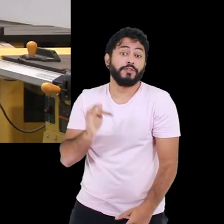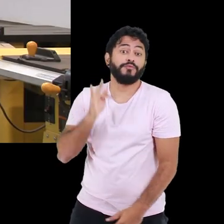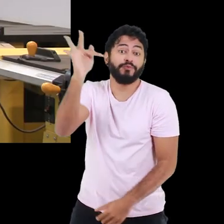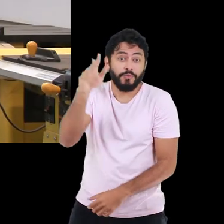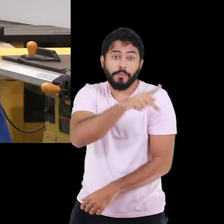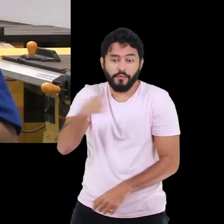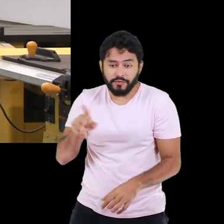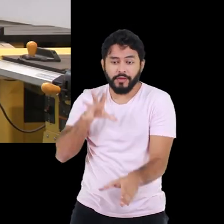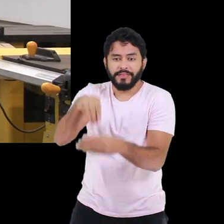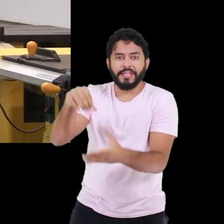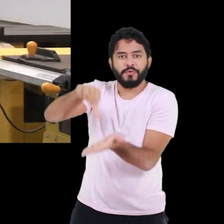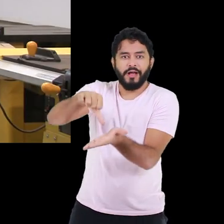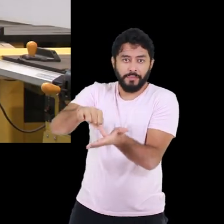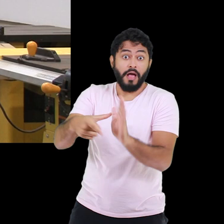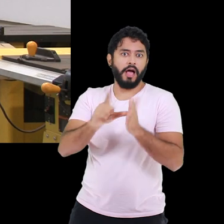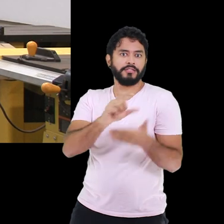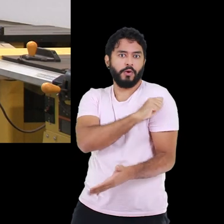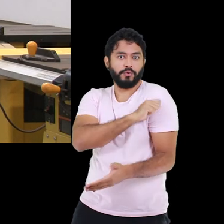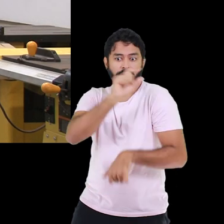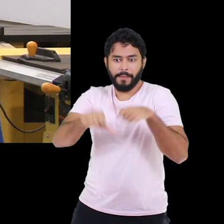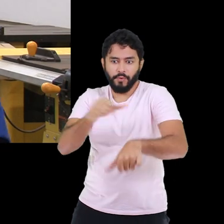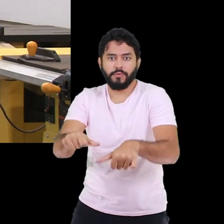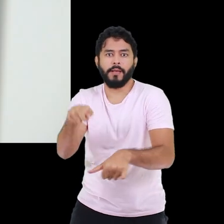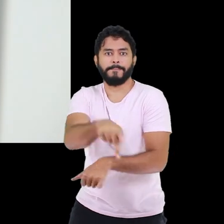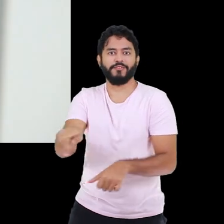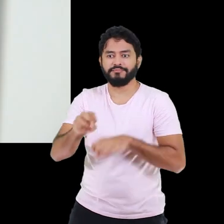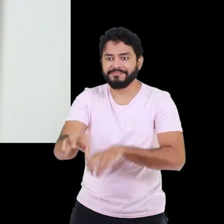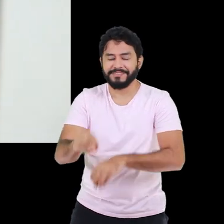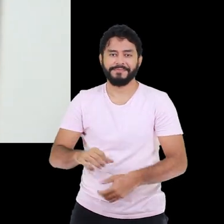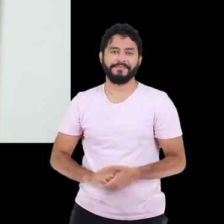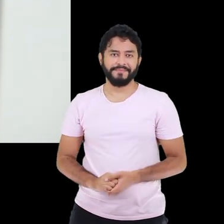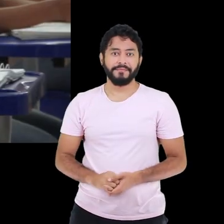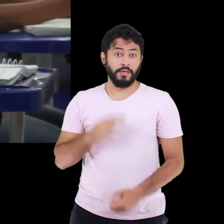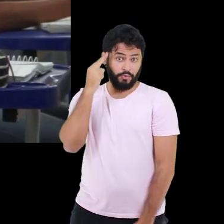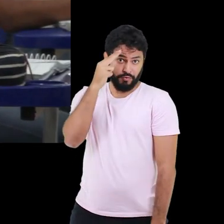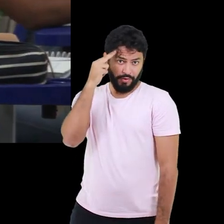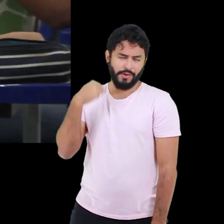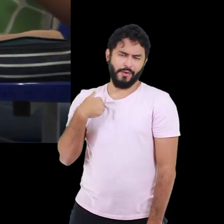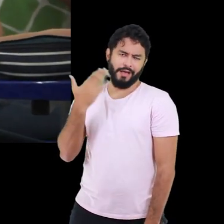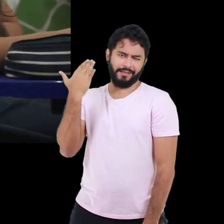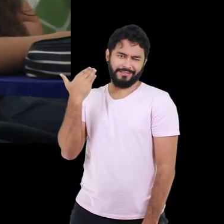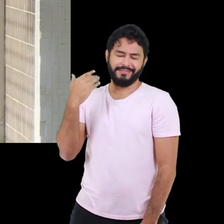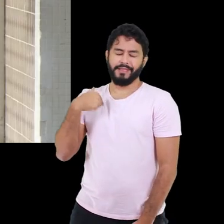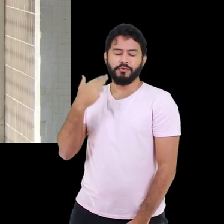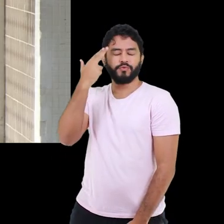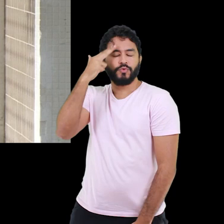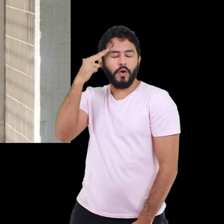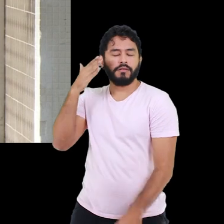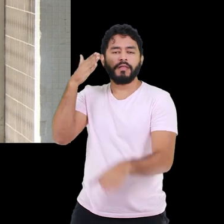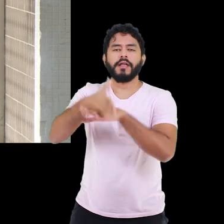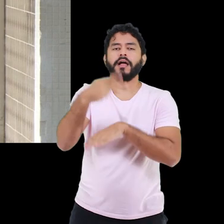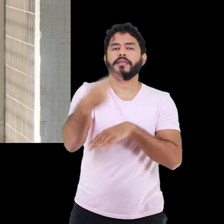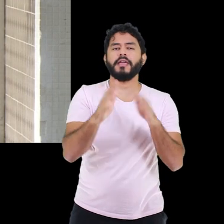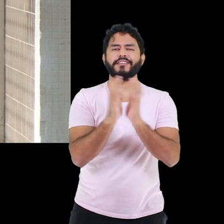você poder até se tornar de repente um professor do próprio campus que você estudou a vida toda. Era um sonho que eu tinha de sair da minha cidade e